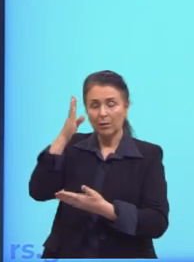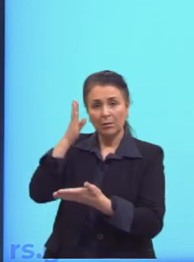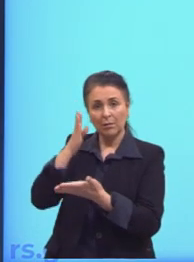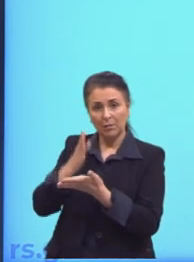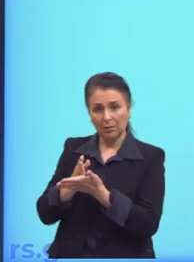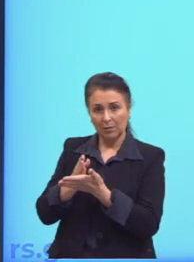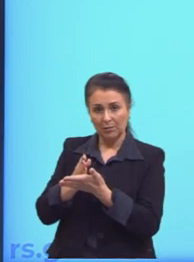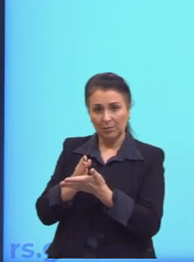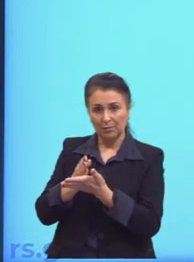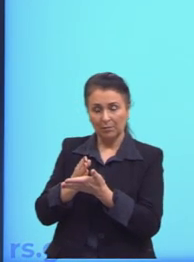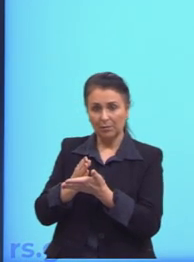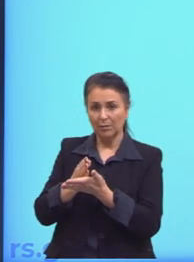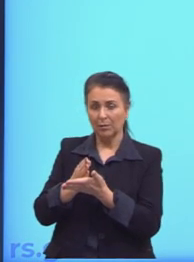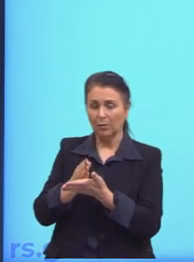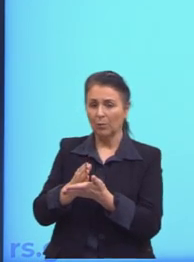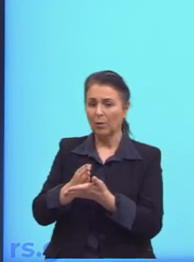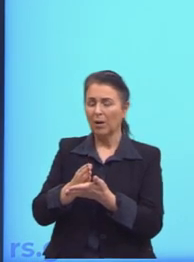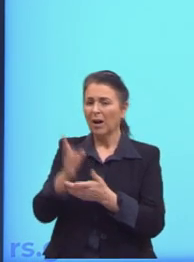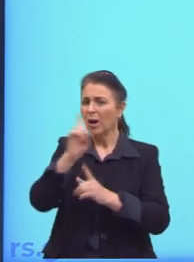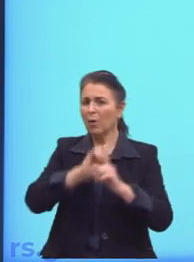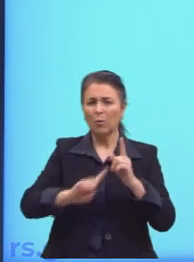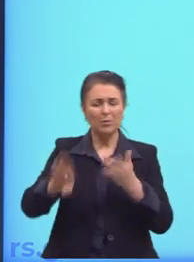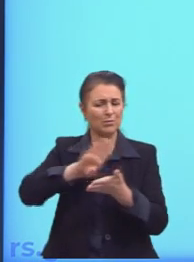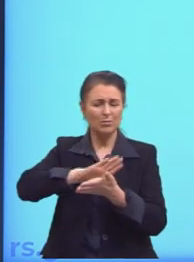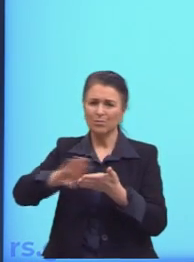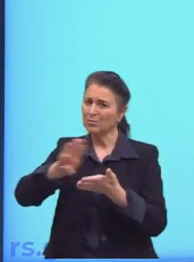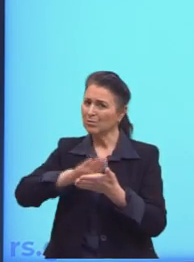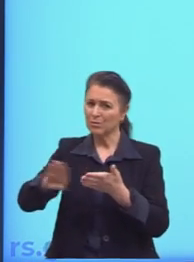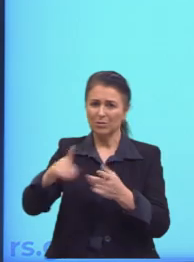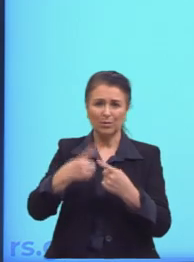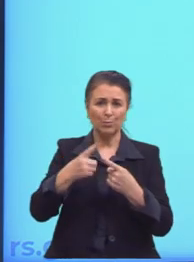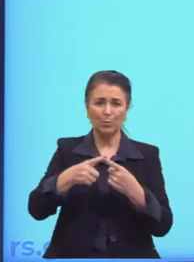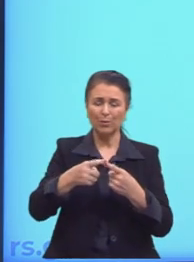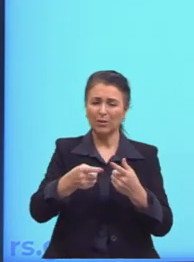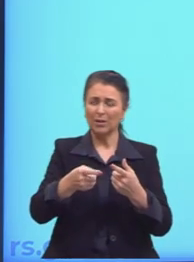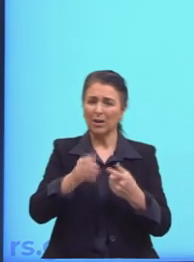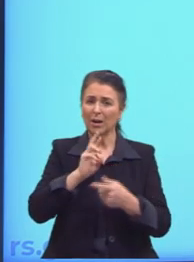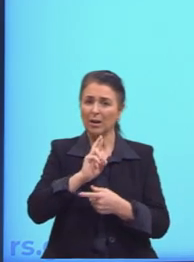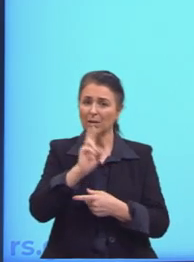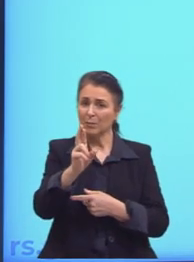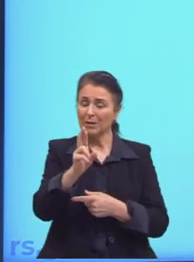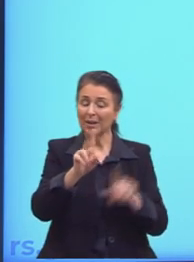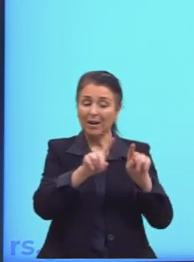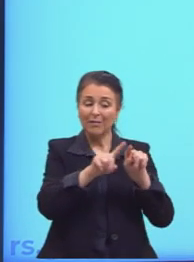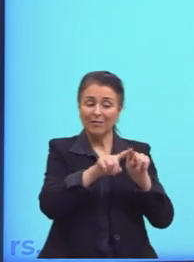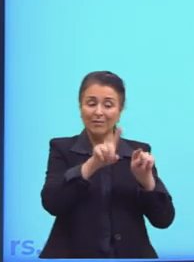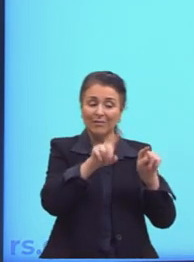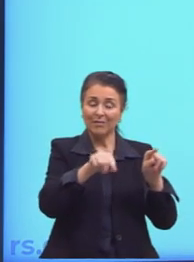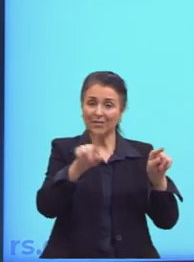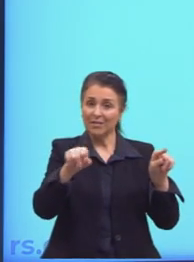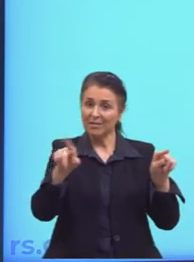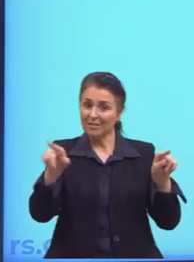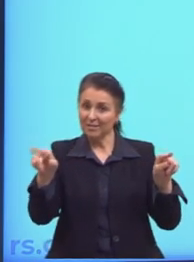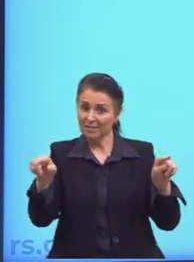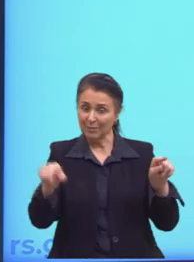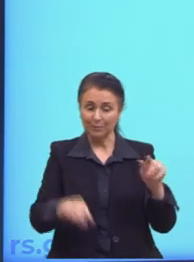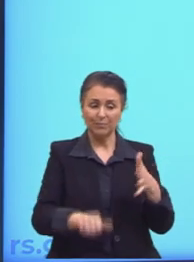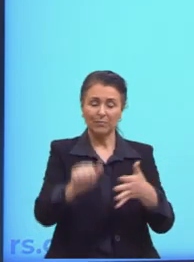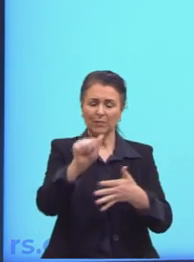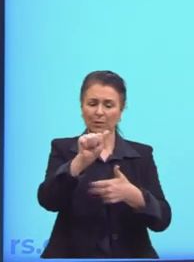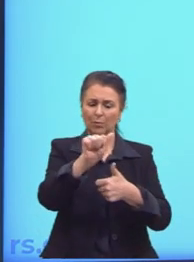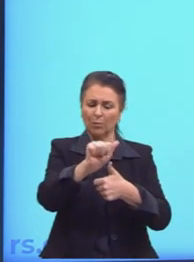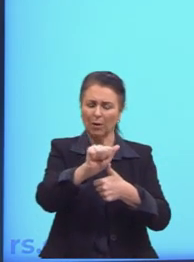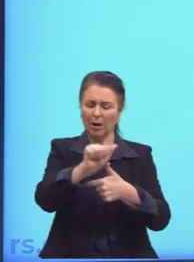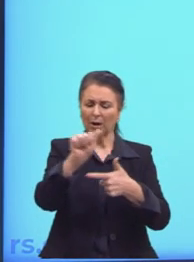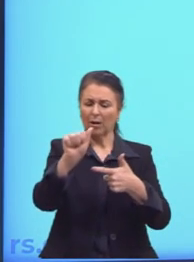aqui eu consigo eliminar algumas alternativas, né? Porque eu quero responder ali a variação dela. Bom, a letra A e letra